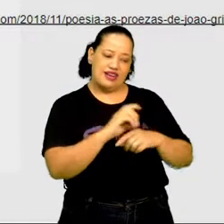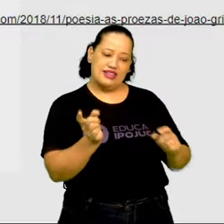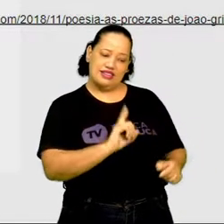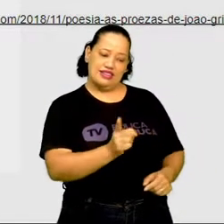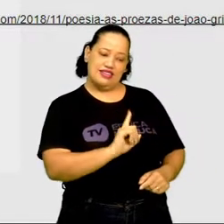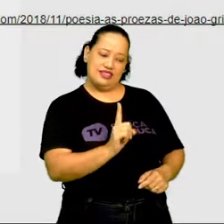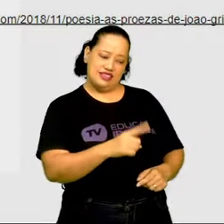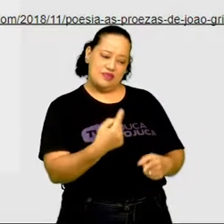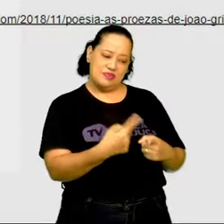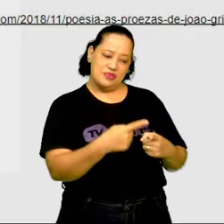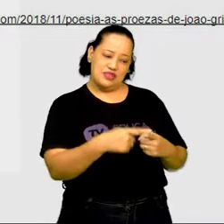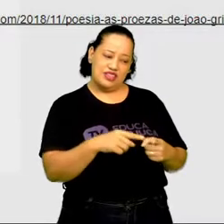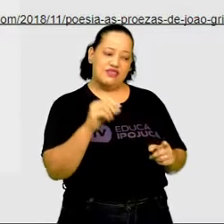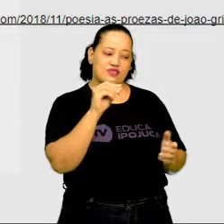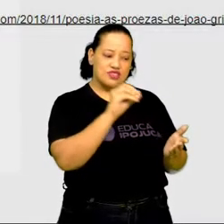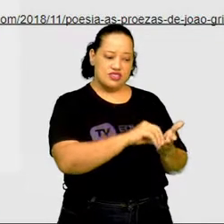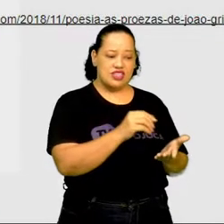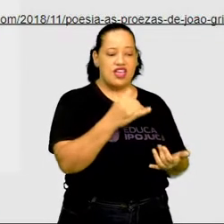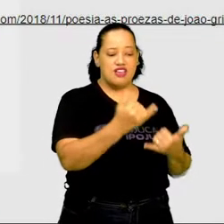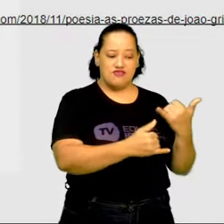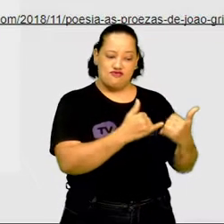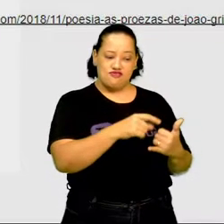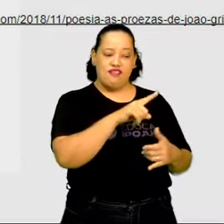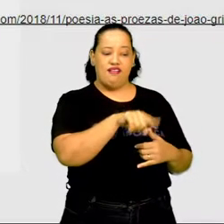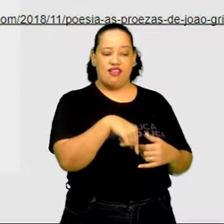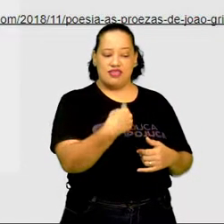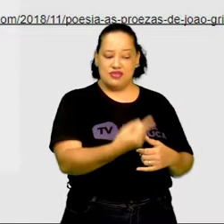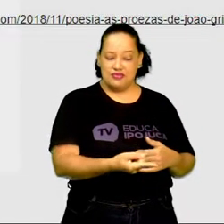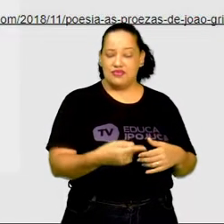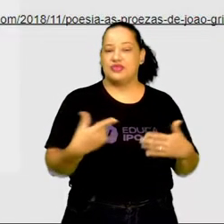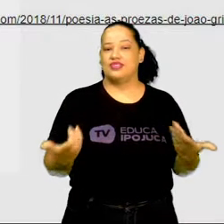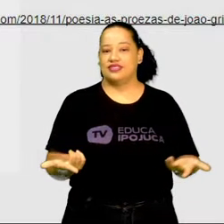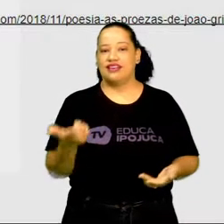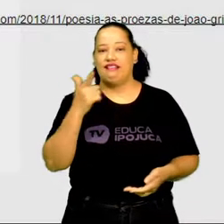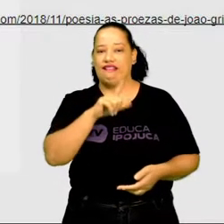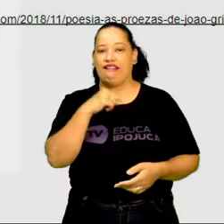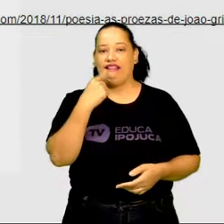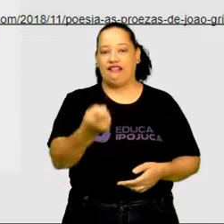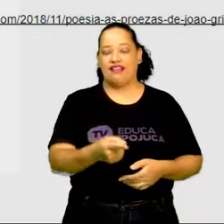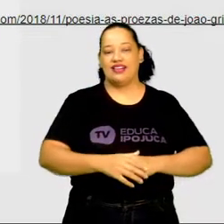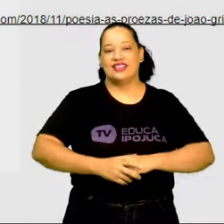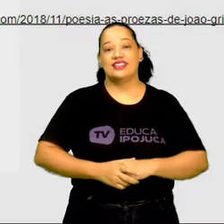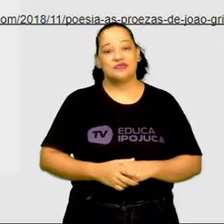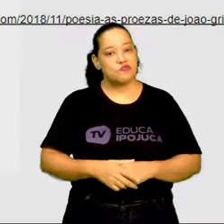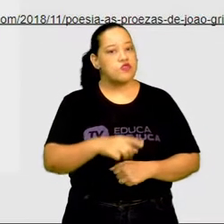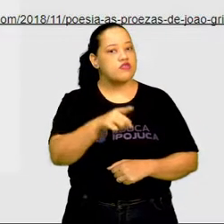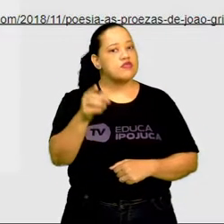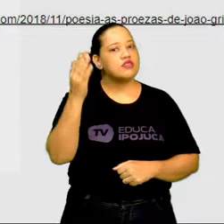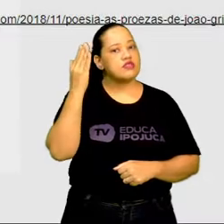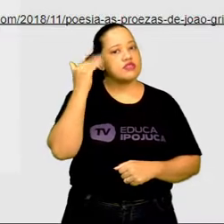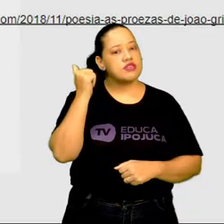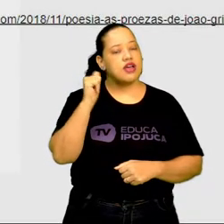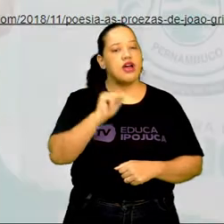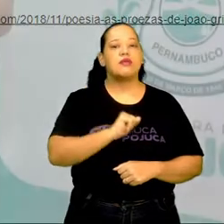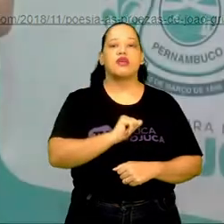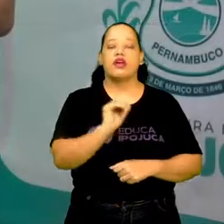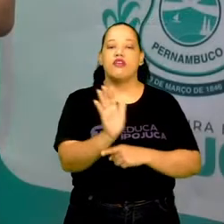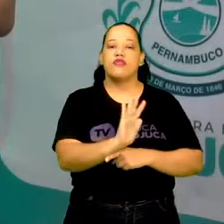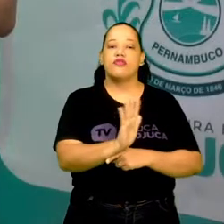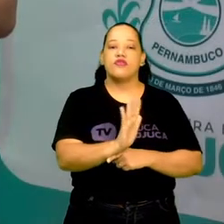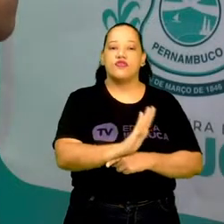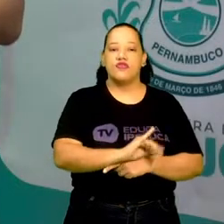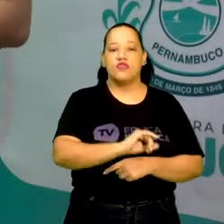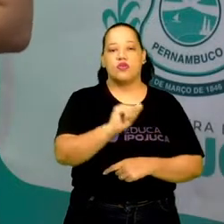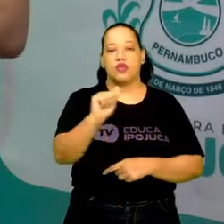você não ganhe. Quem lembra do Alto da Compadecida? O personagem de João Grilo?